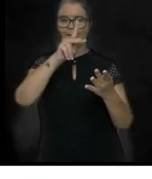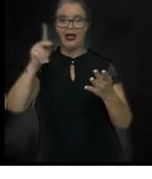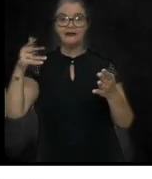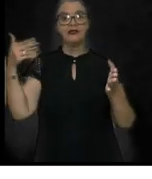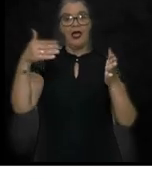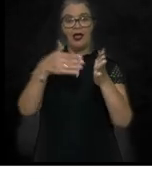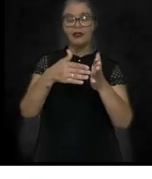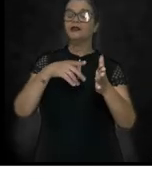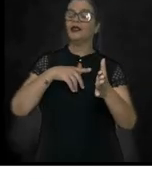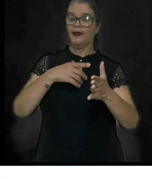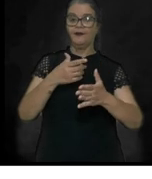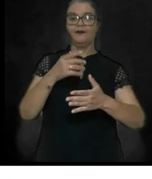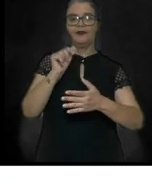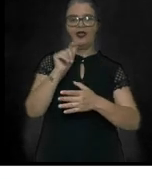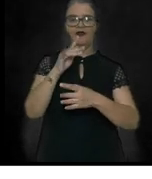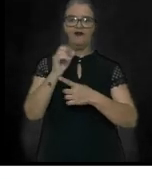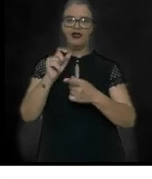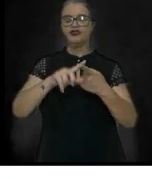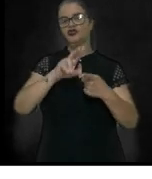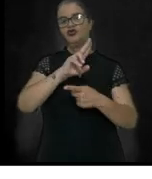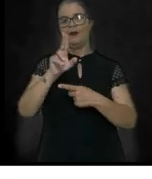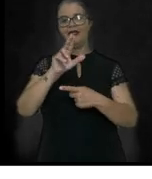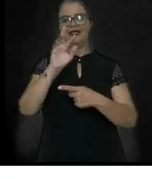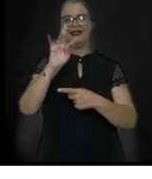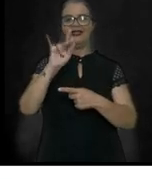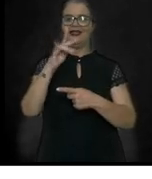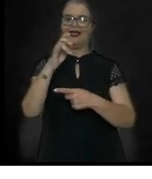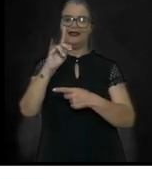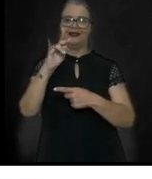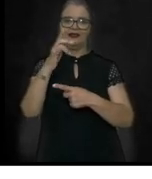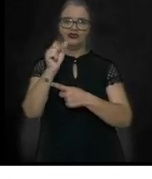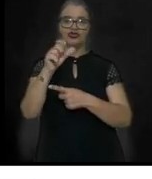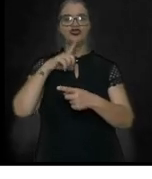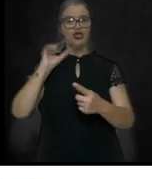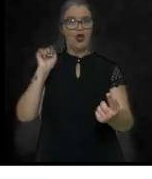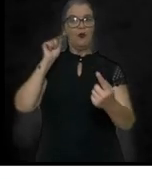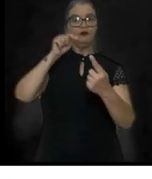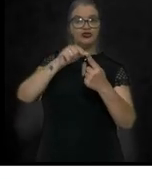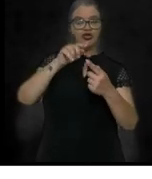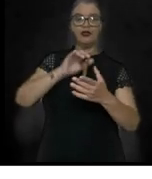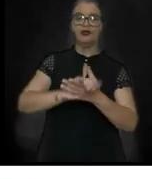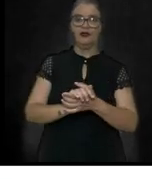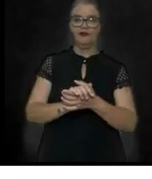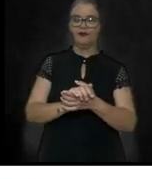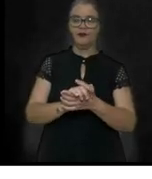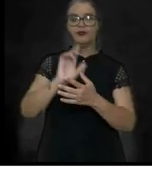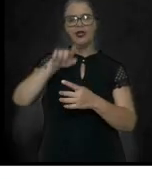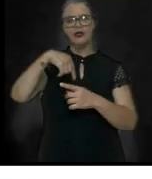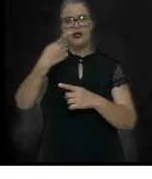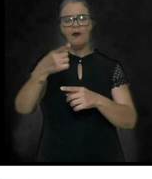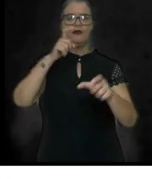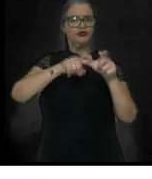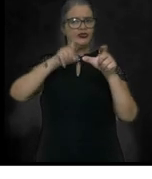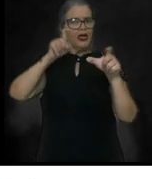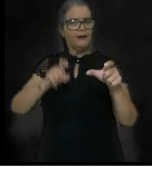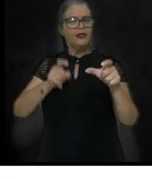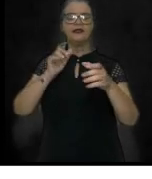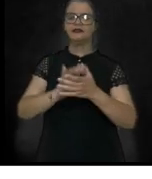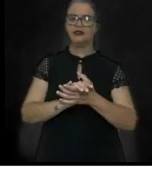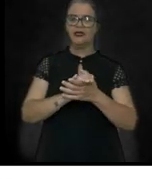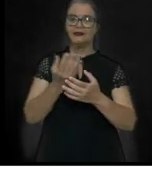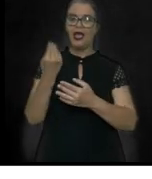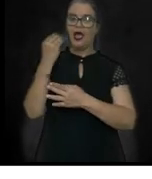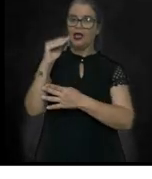chamado Tiradentes. Tinha como objetivo que, após a independência, implantar um sistema